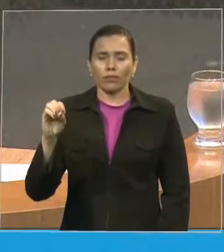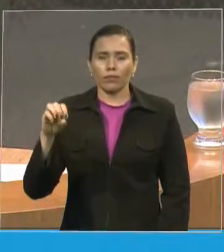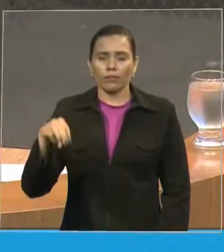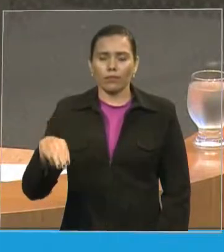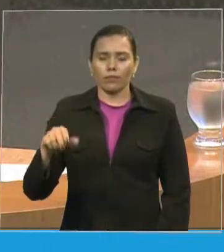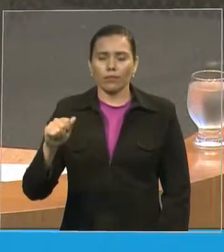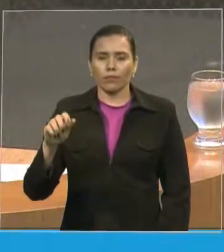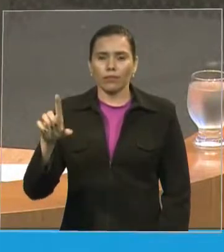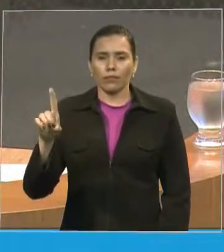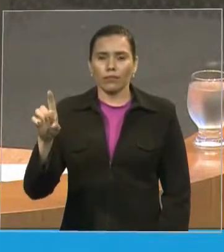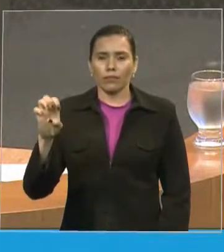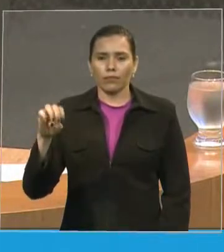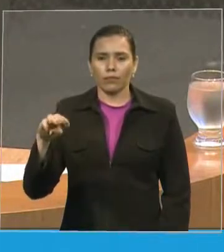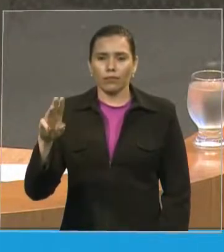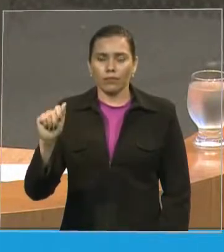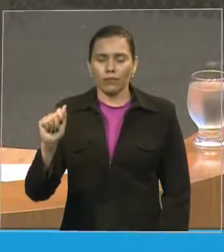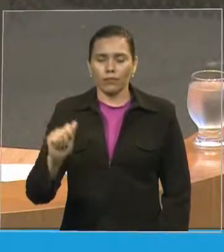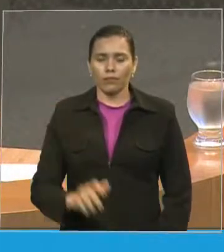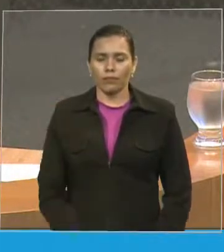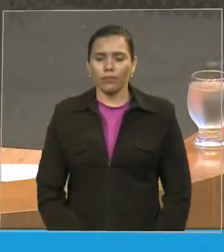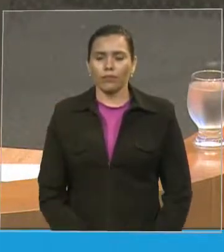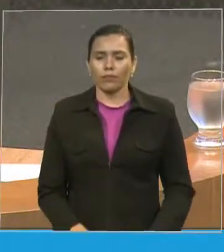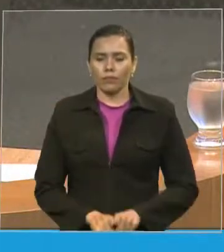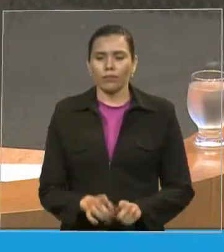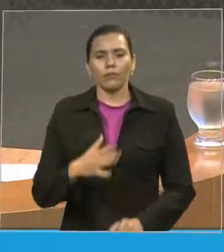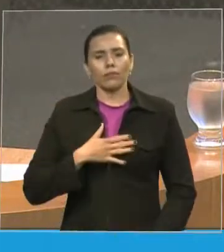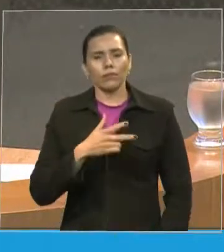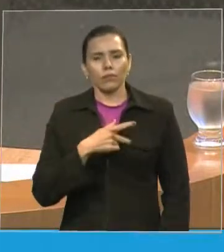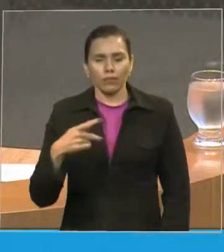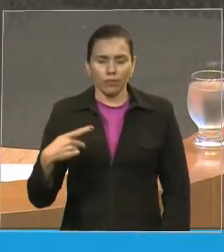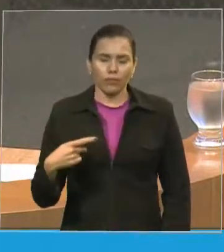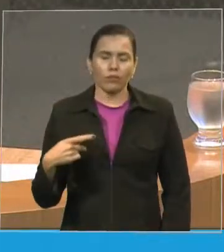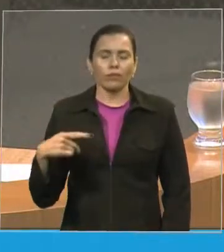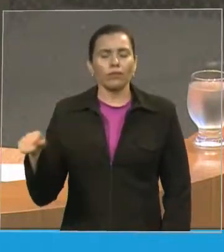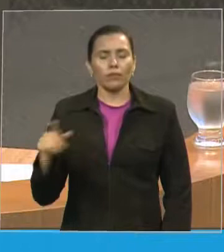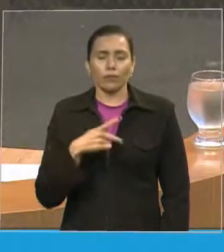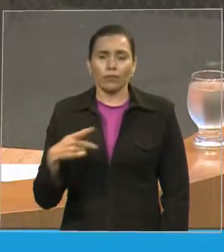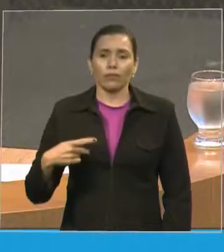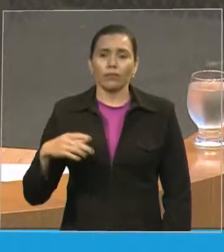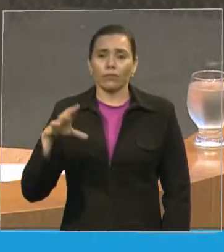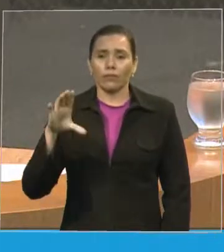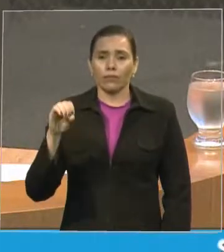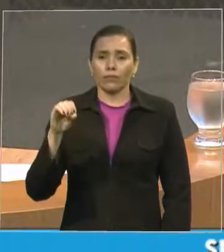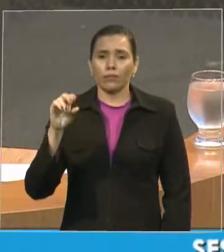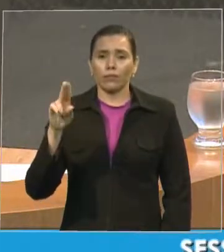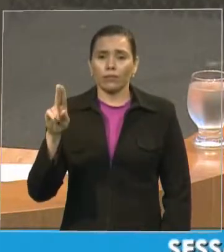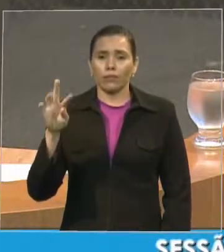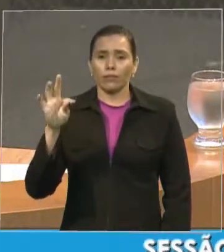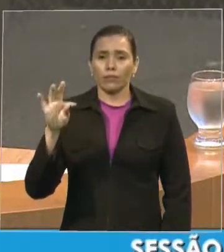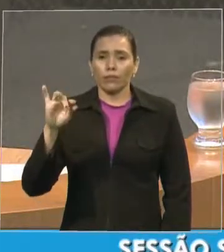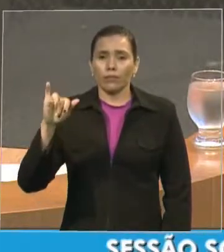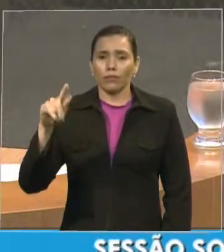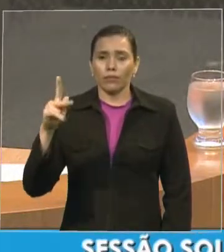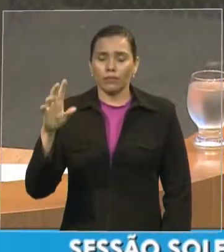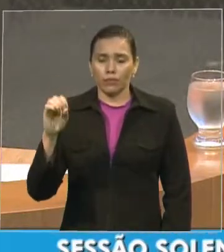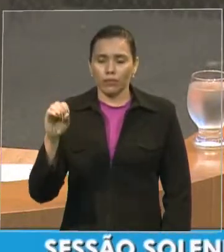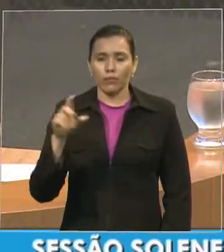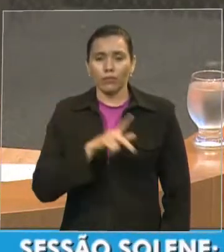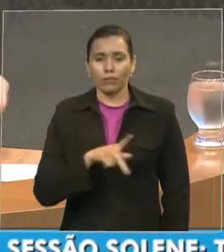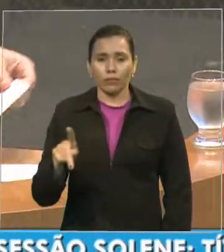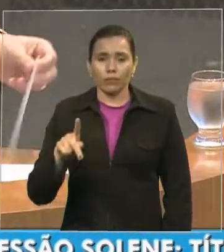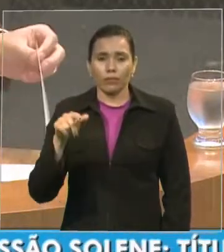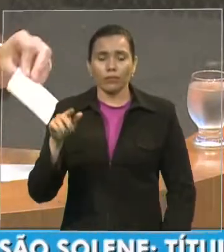meu pastor pastor José Guimarães Coutinho presidente da Assembleia de Deus em São Luís